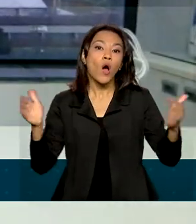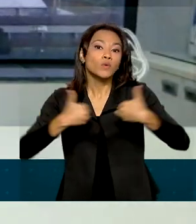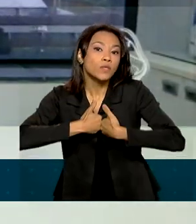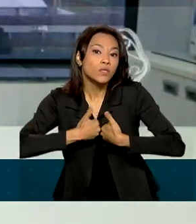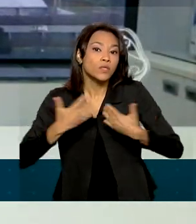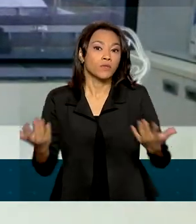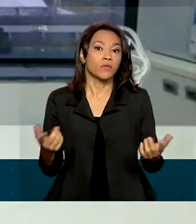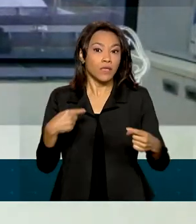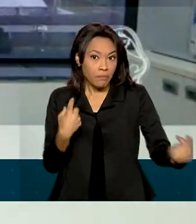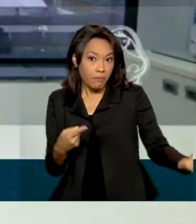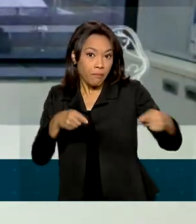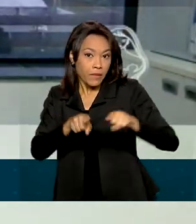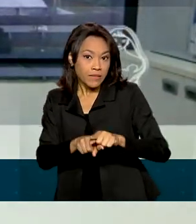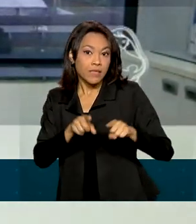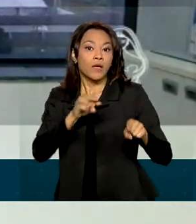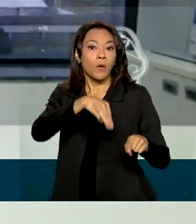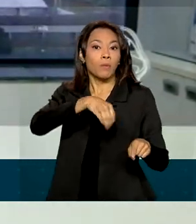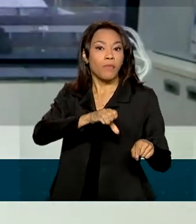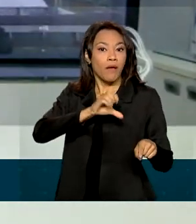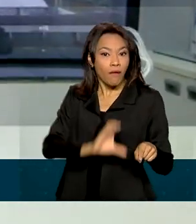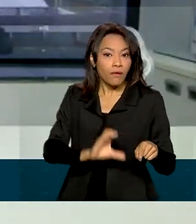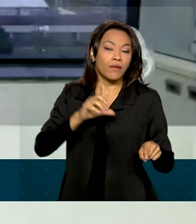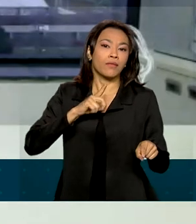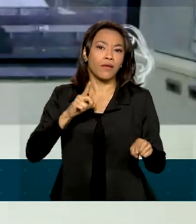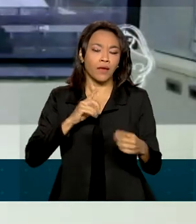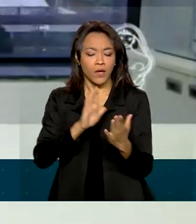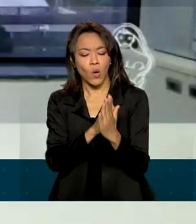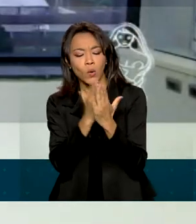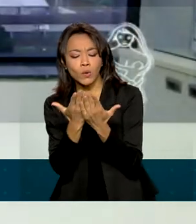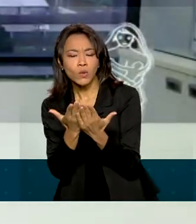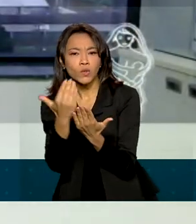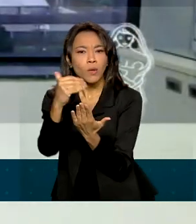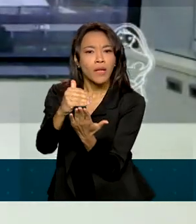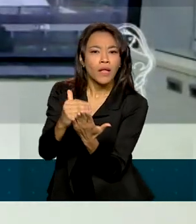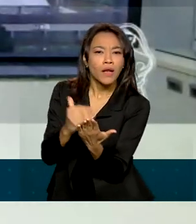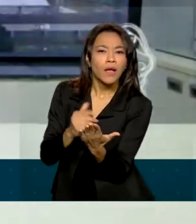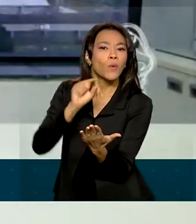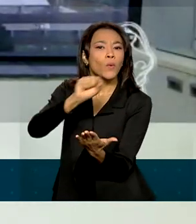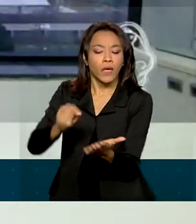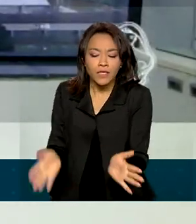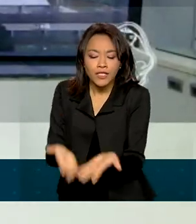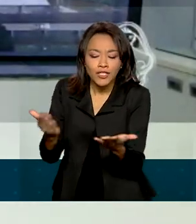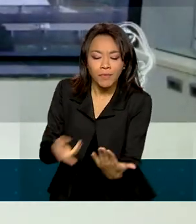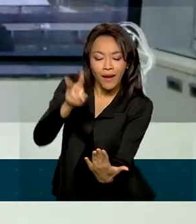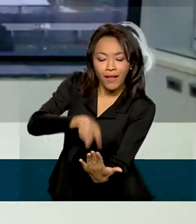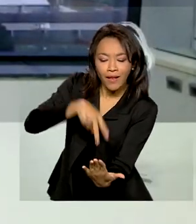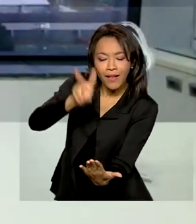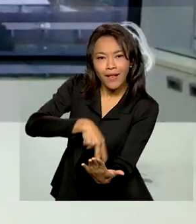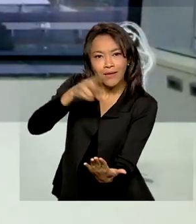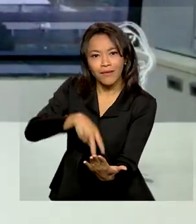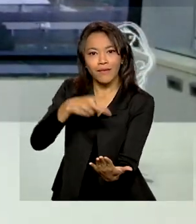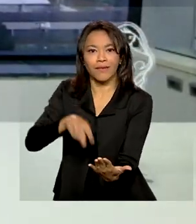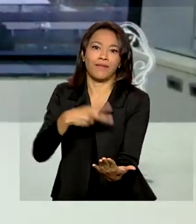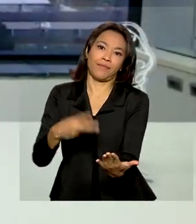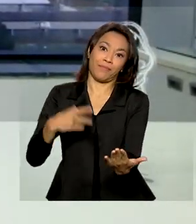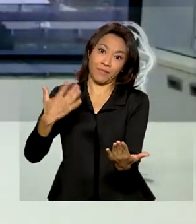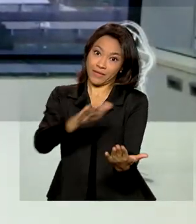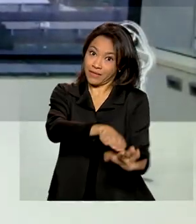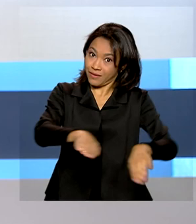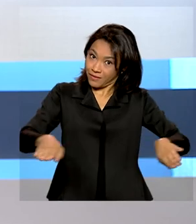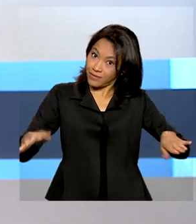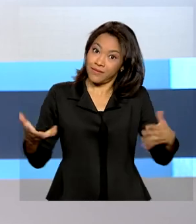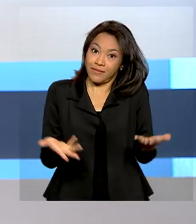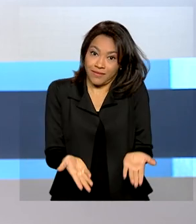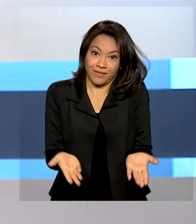com o MEC, foi desenvolvido um campo sobre literacia familiar, que é o estímulo à leitura para as famílias e suas crianças.